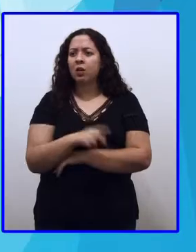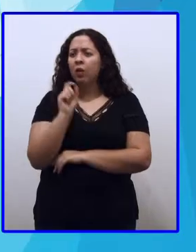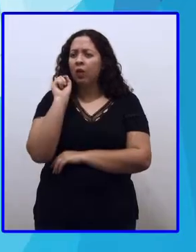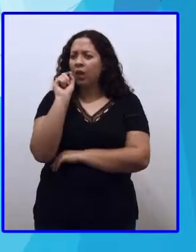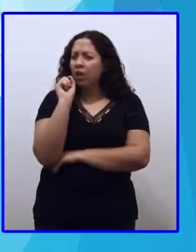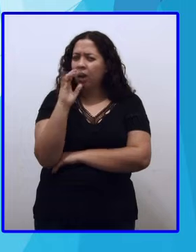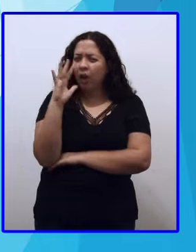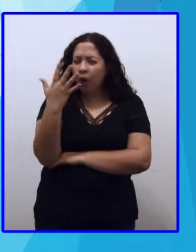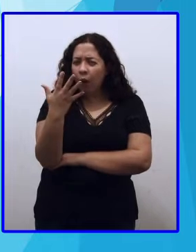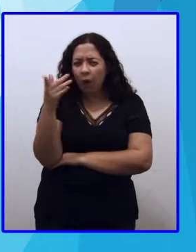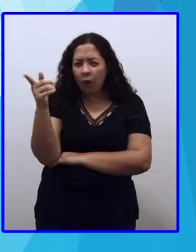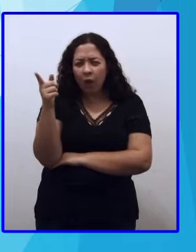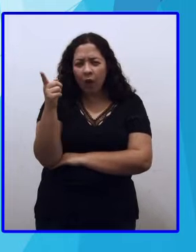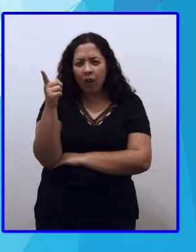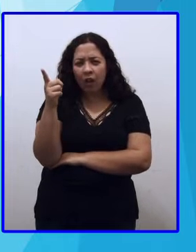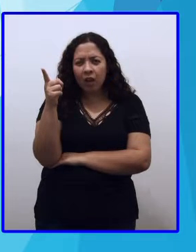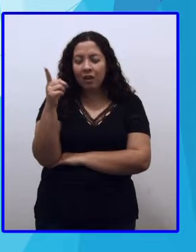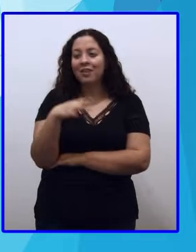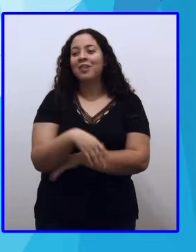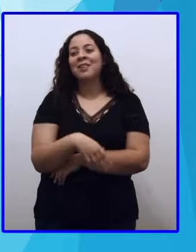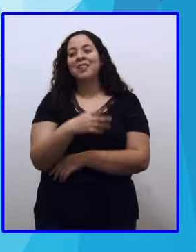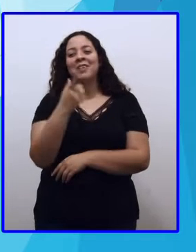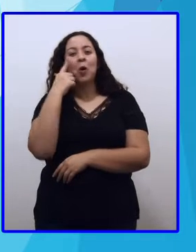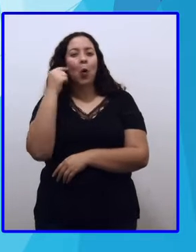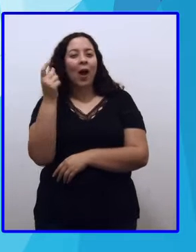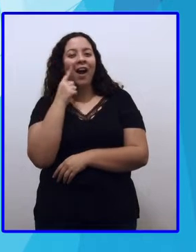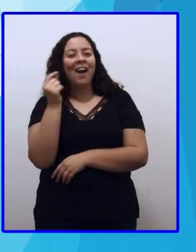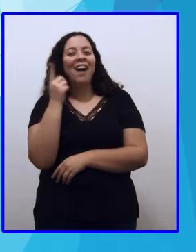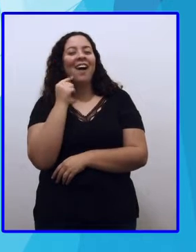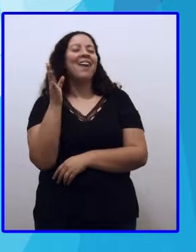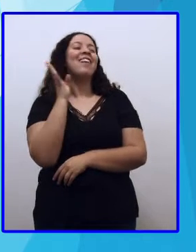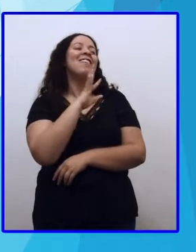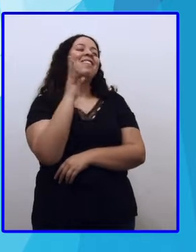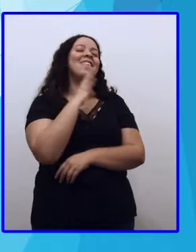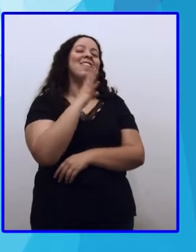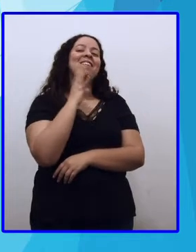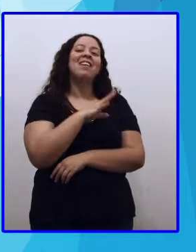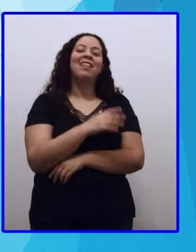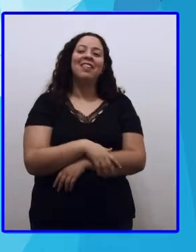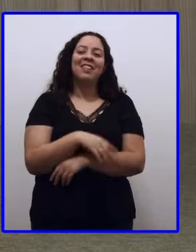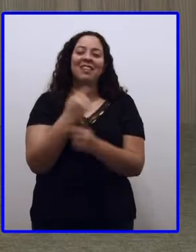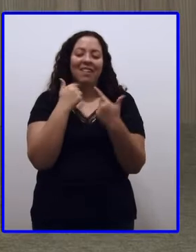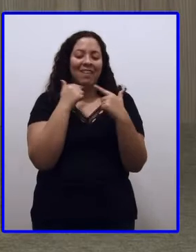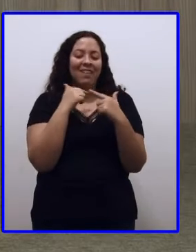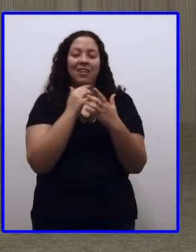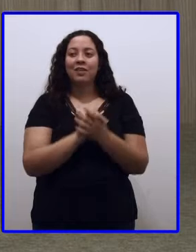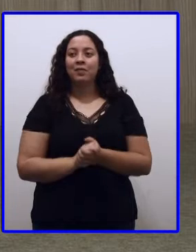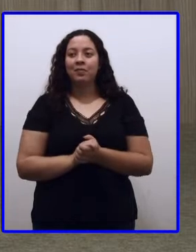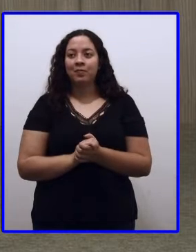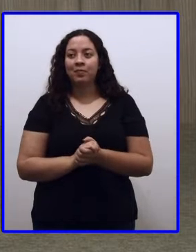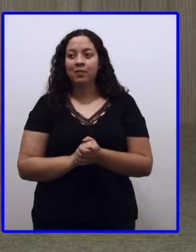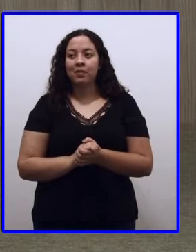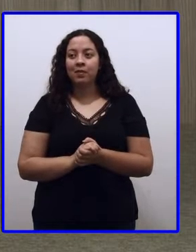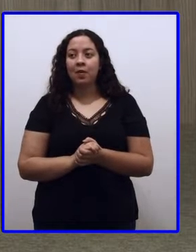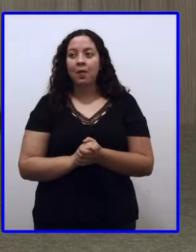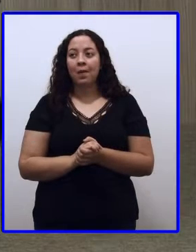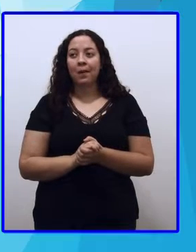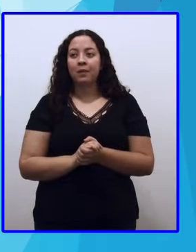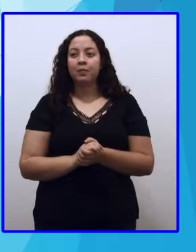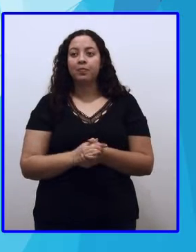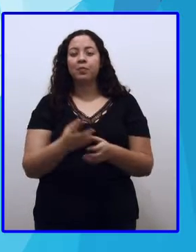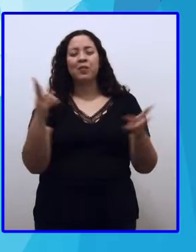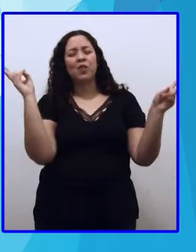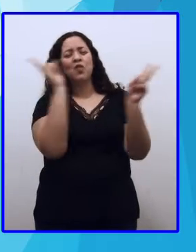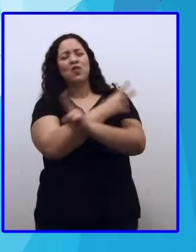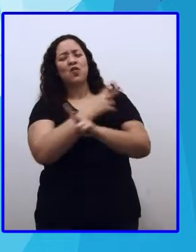Camila? Ah, esse gatinho está muito legal, não está, Pronatália? Está. Olha esse gifo. Muito bacana. Olha lá a nossa frase de